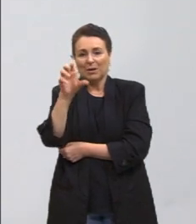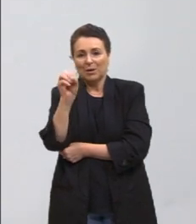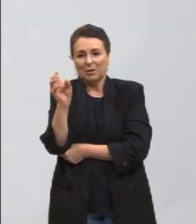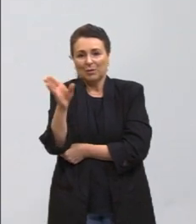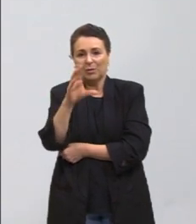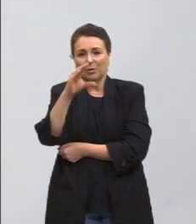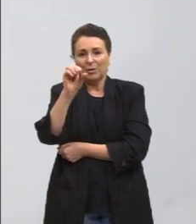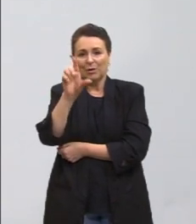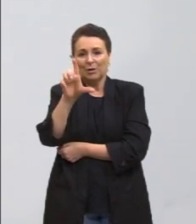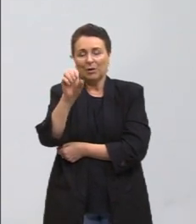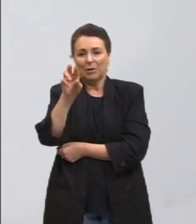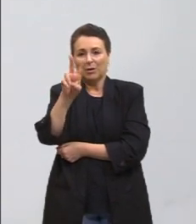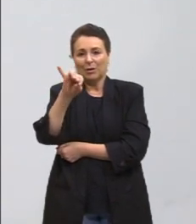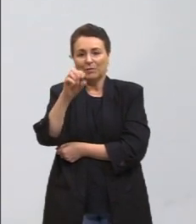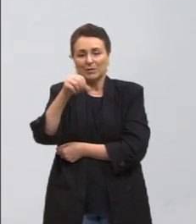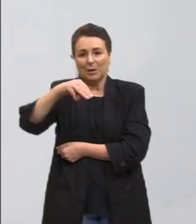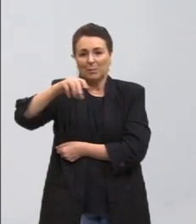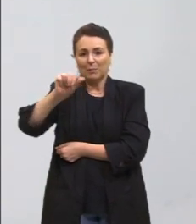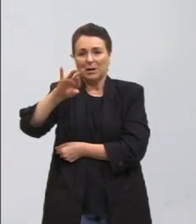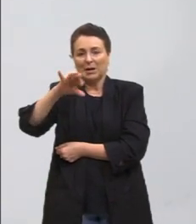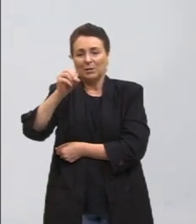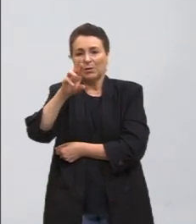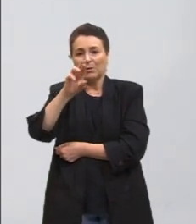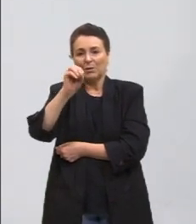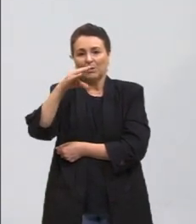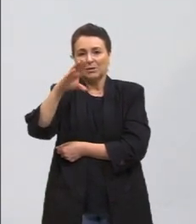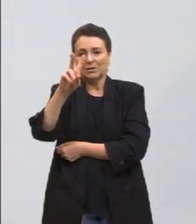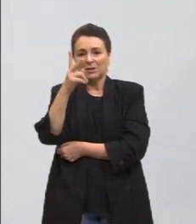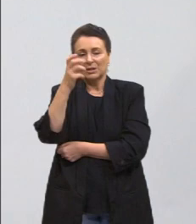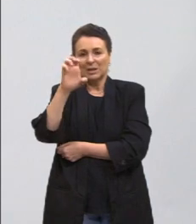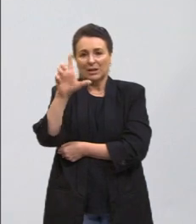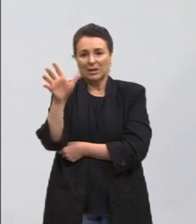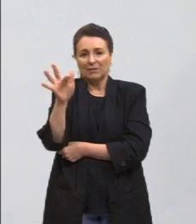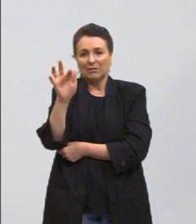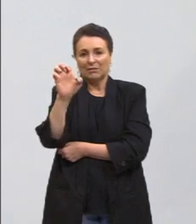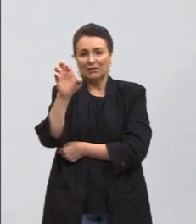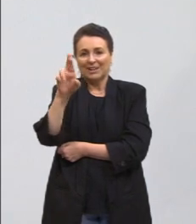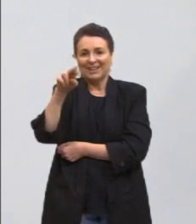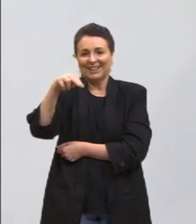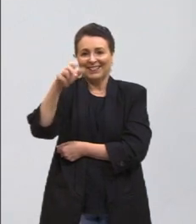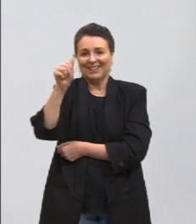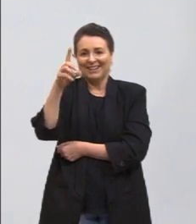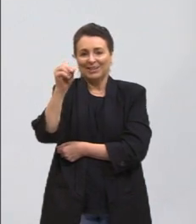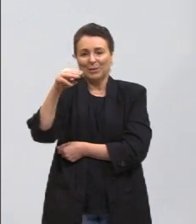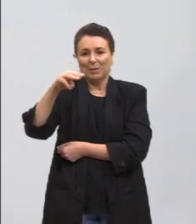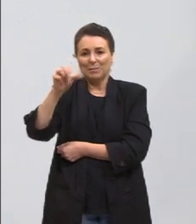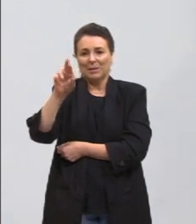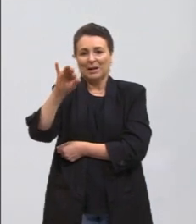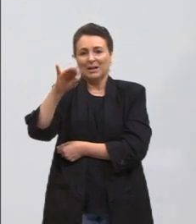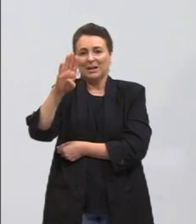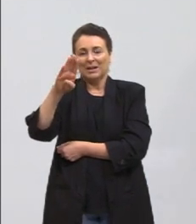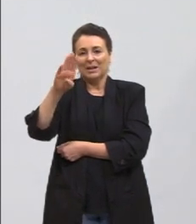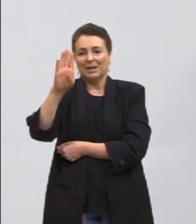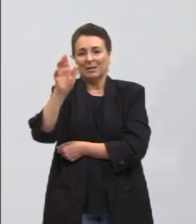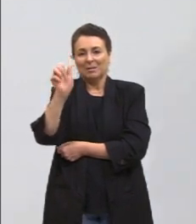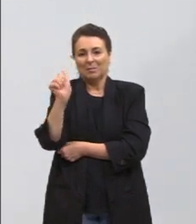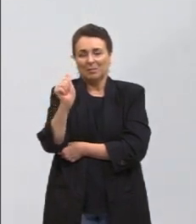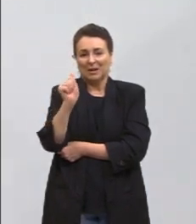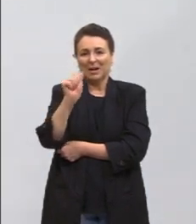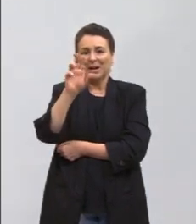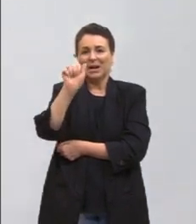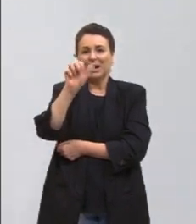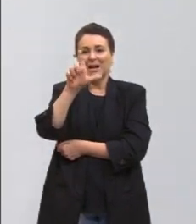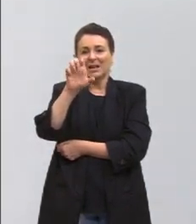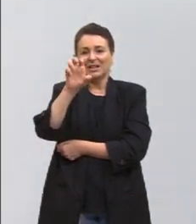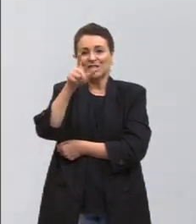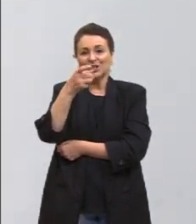Clóvis, Mário Lúcio, Ruchelli, Fernando, o João, Marimba, Gilson, Alexandre e Juiz. O nosso